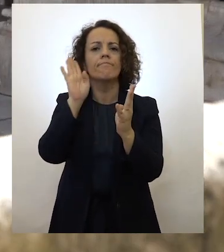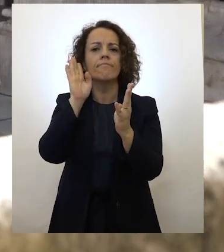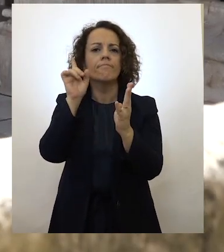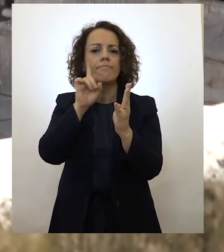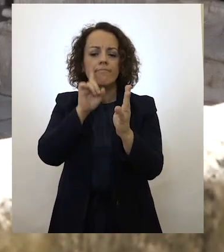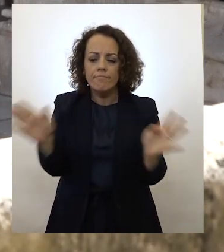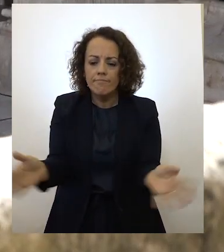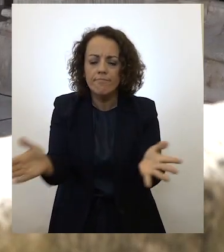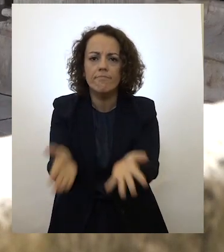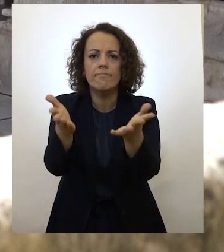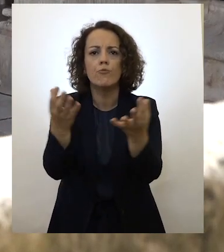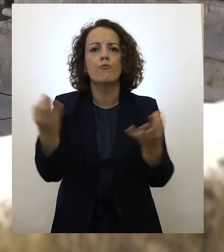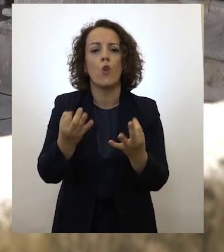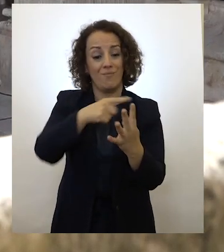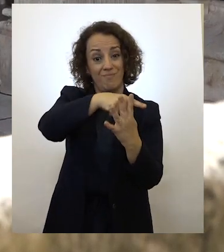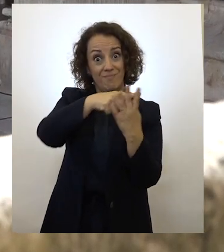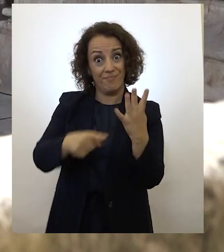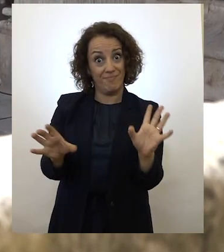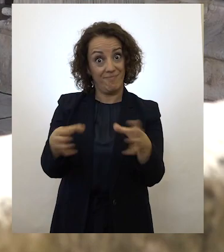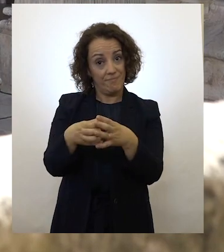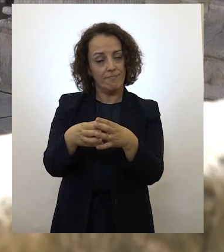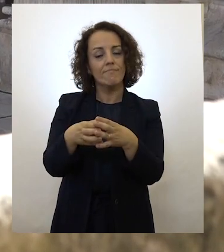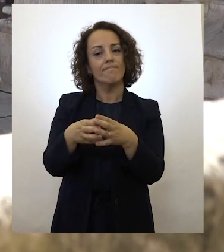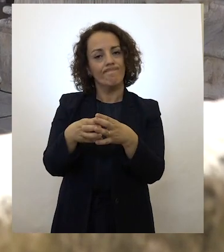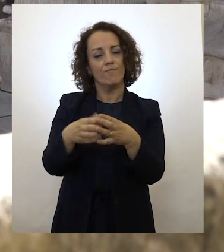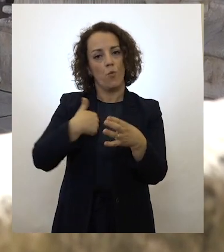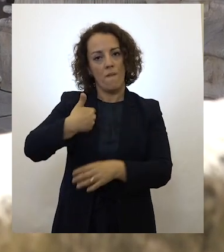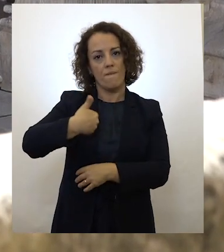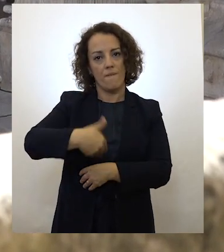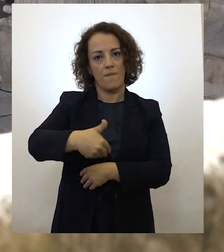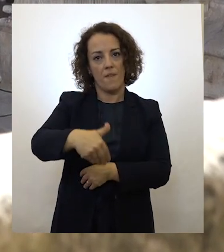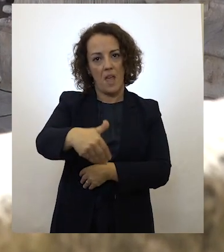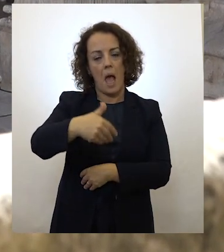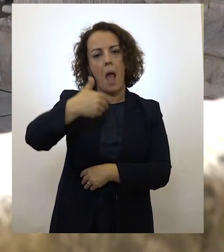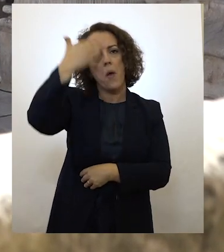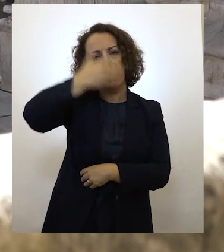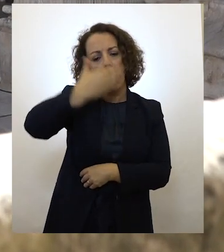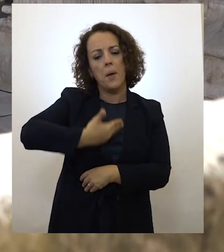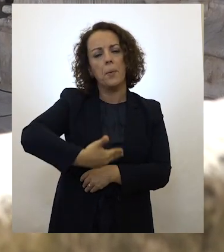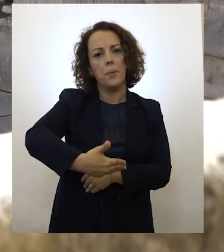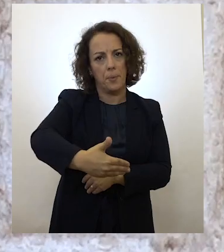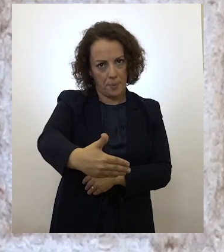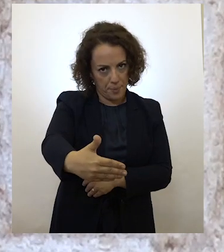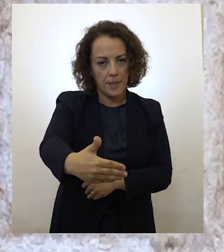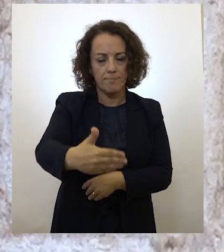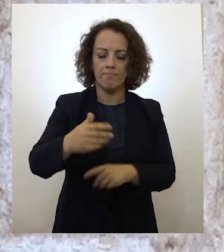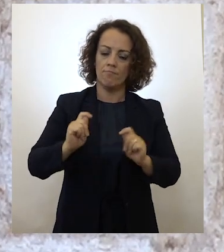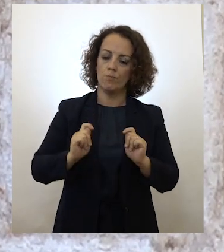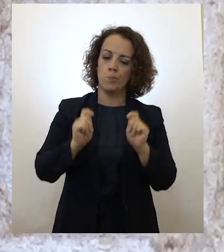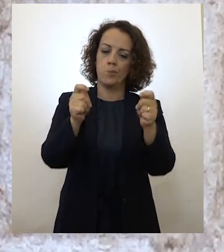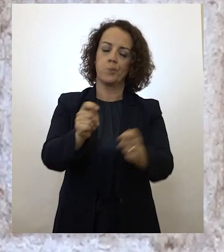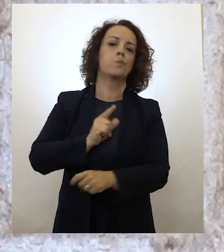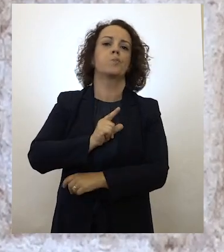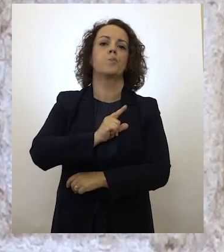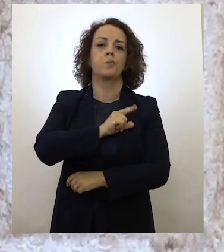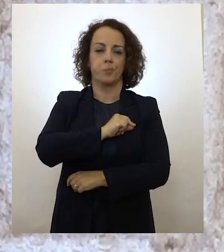operacional que volou. Neles, a quem entregarei dentro de dias as simbólicas